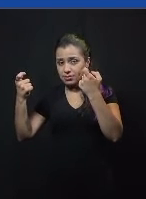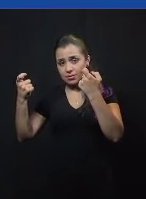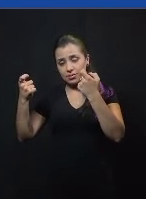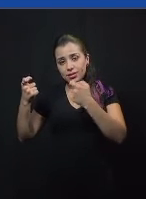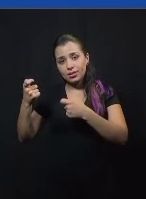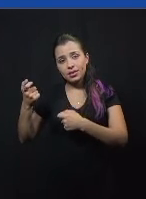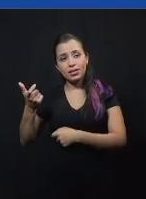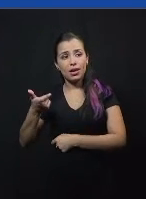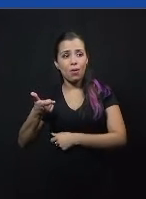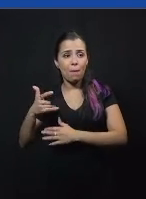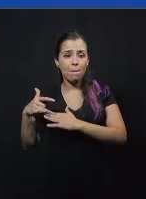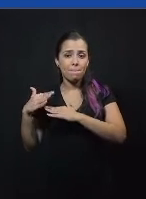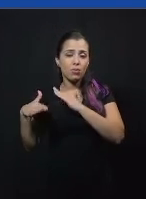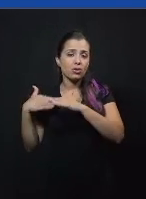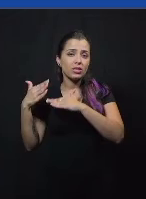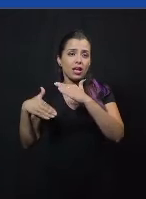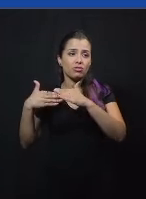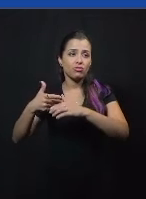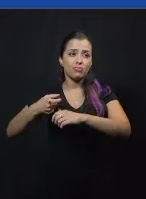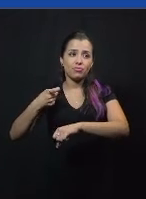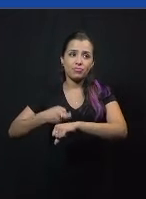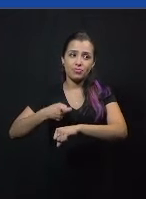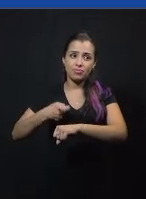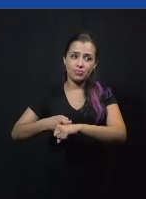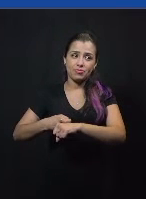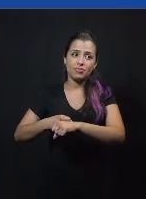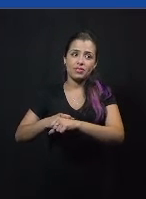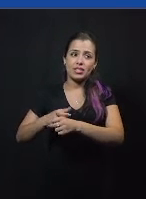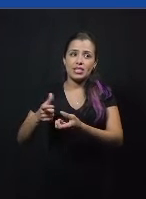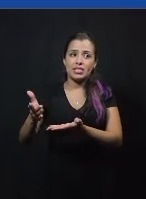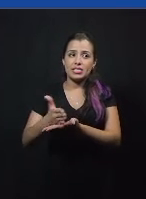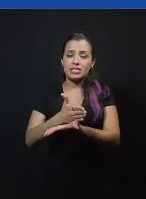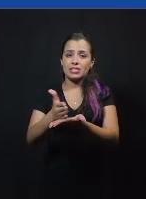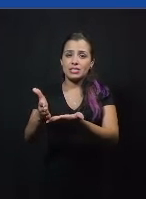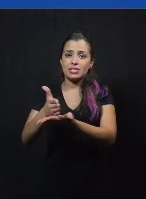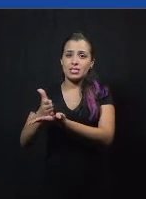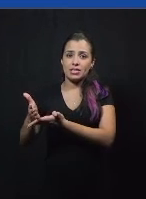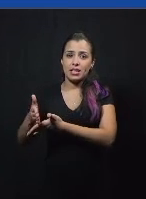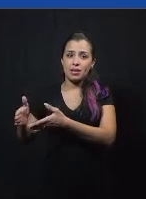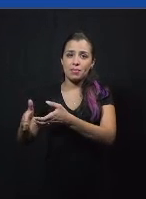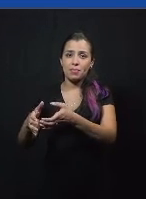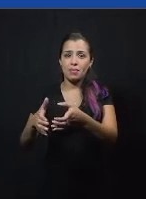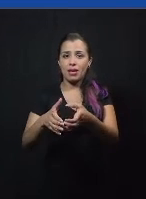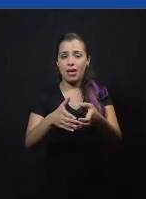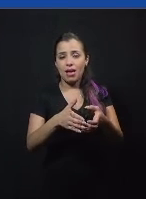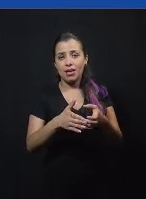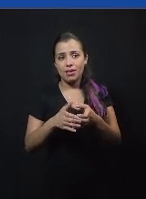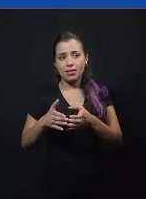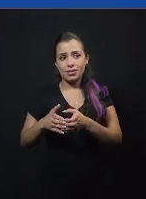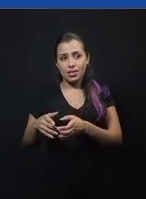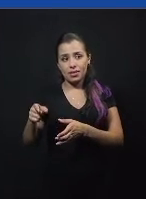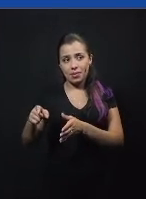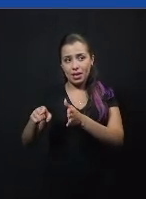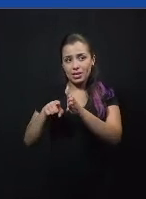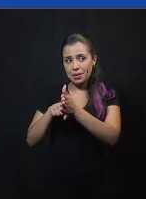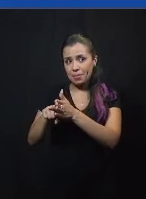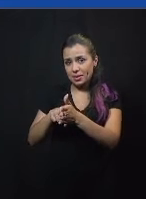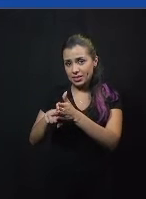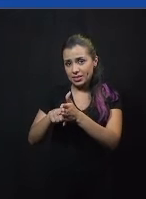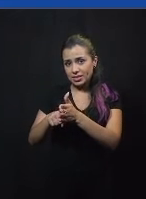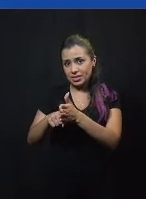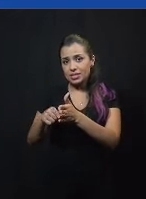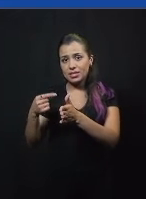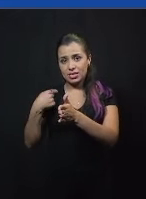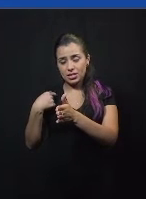processo de intolerância que levam à polarização. Então, nessa mesma pesquisa que eu consultei da Universidade de Nova York,